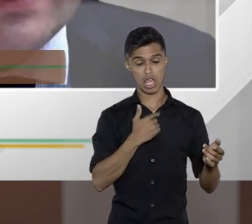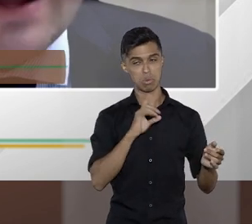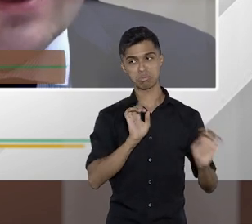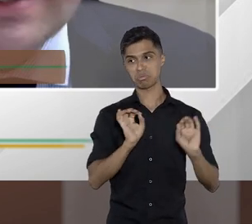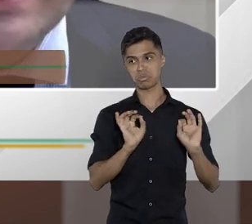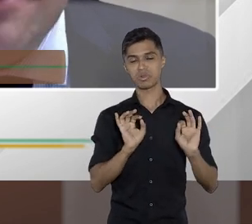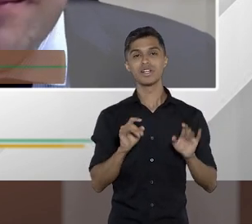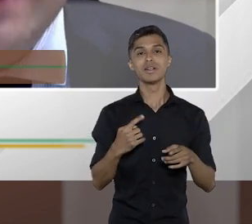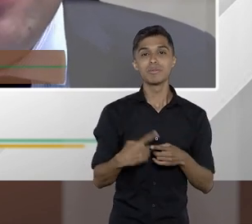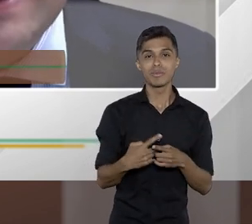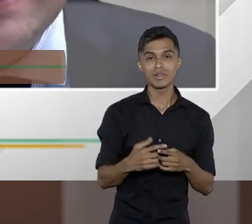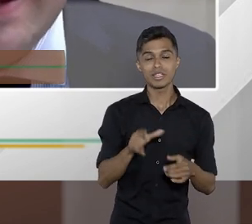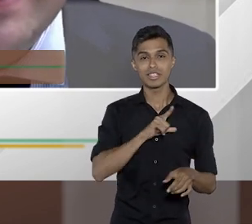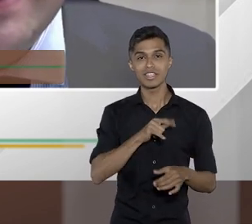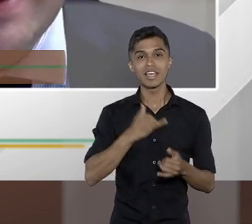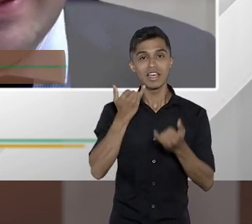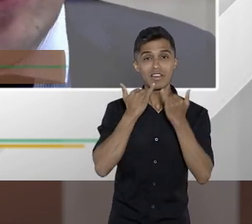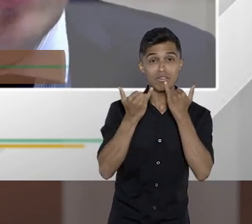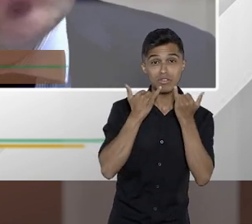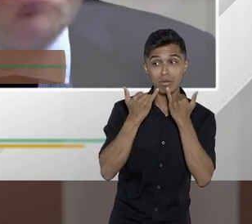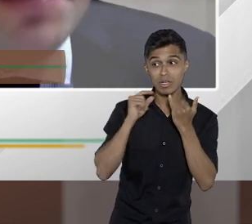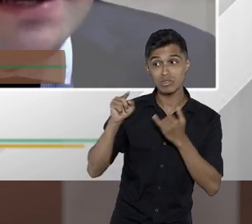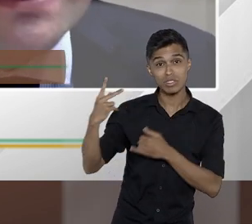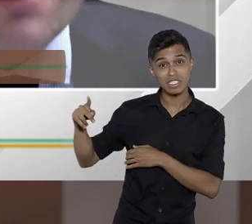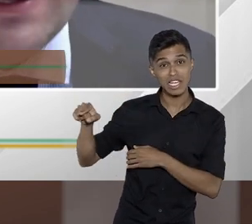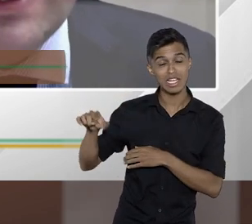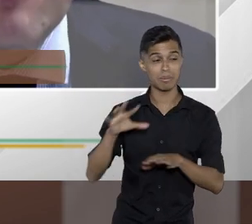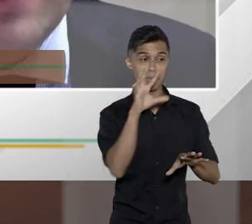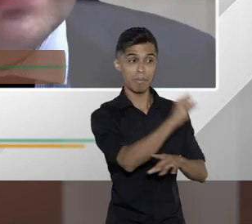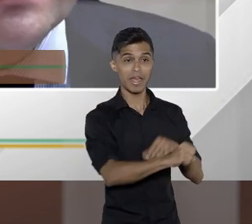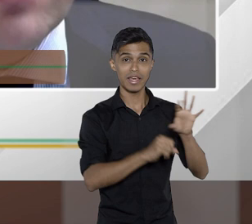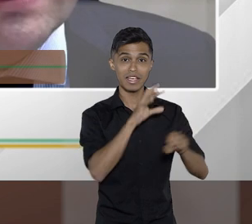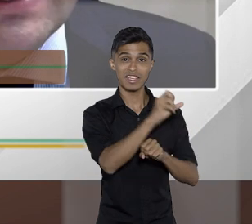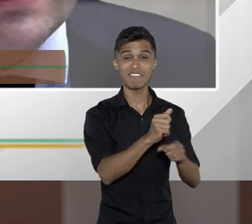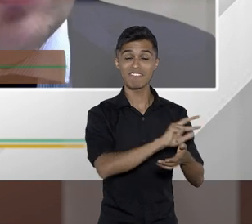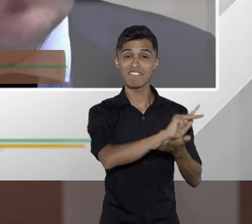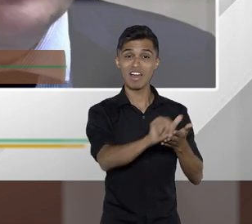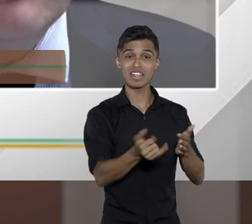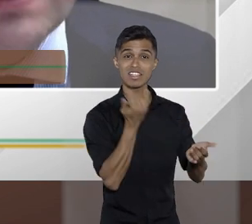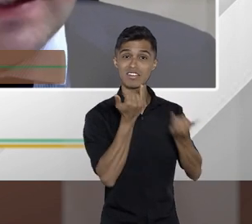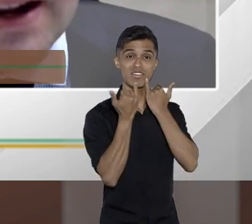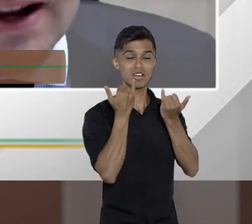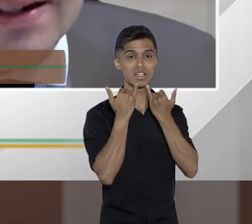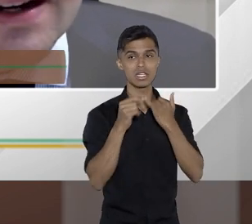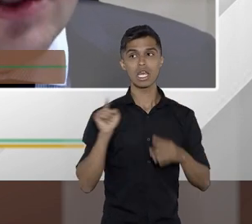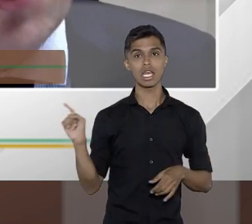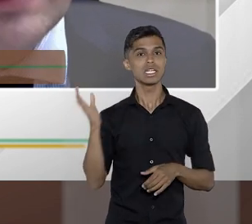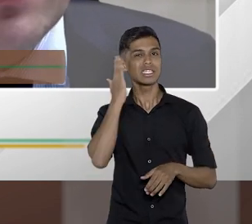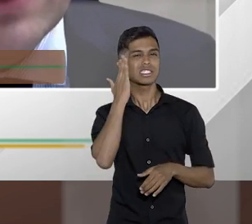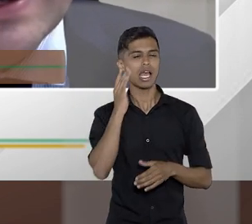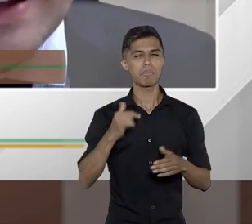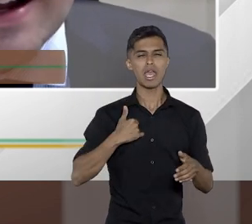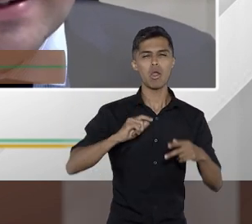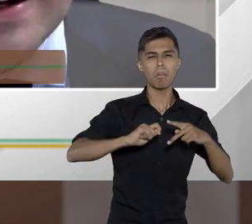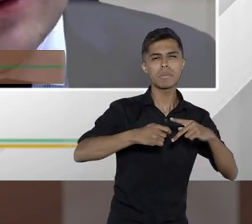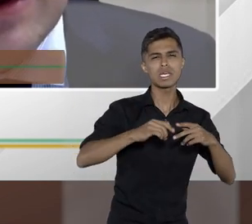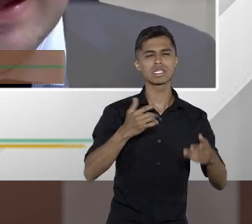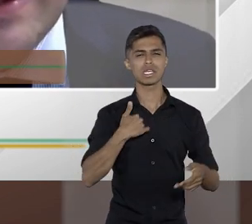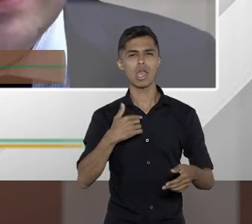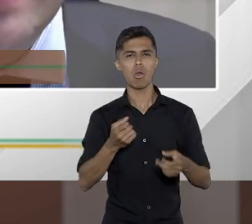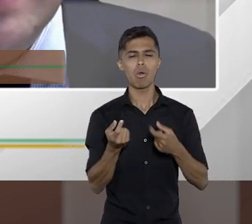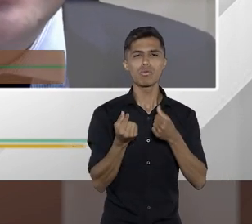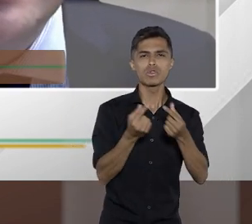cruzamento de dados extremamente eficiente. Hoje o PIX também revela o que você está gastando, o quanto você está